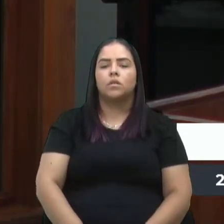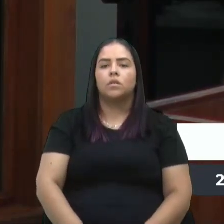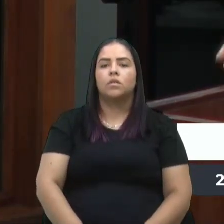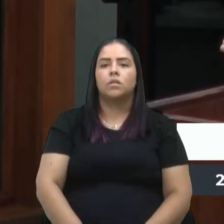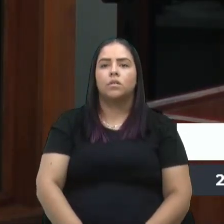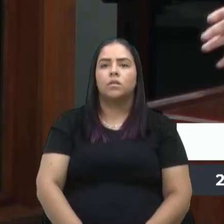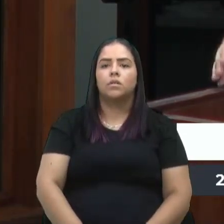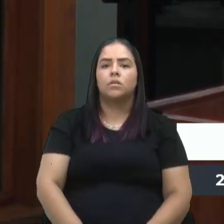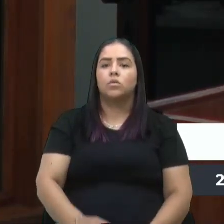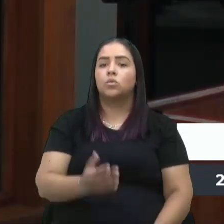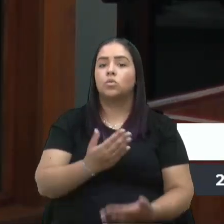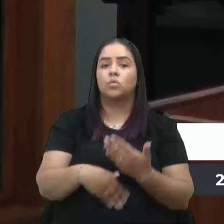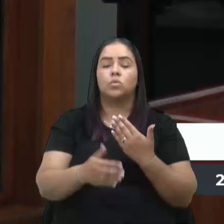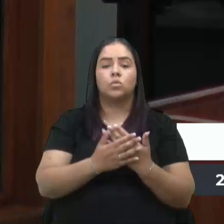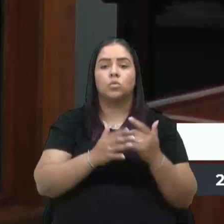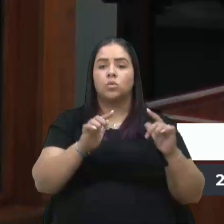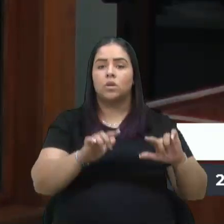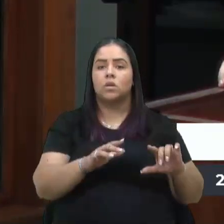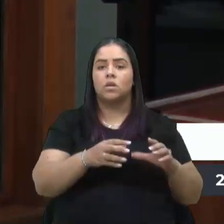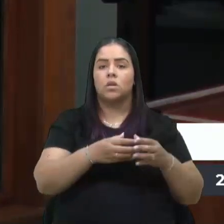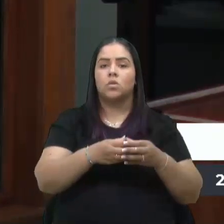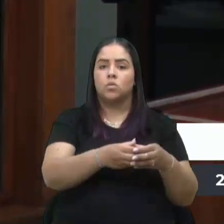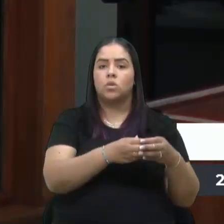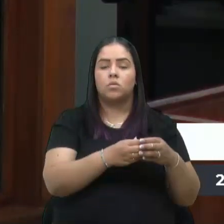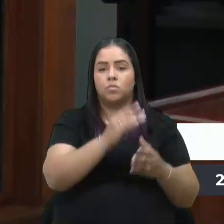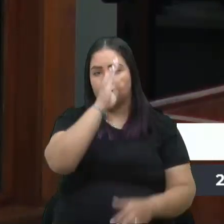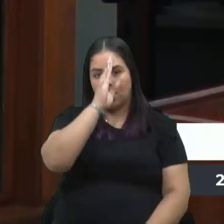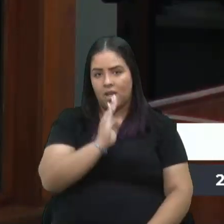É tudo ponto turístico, de graça.